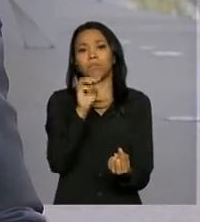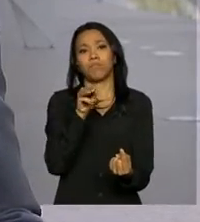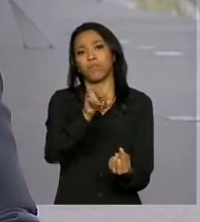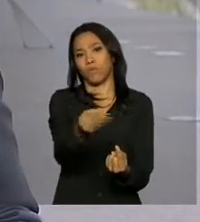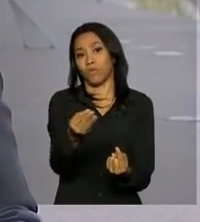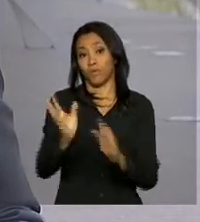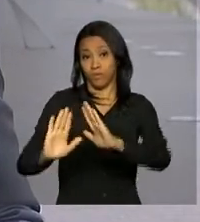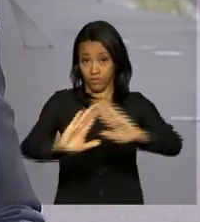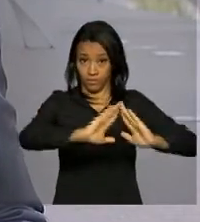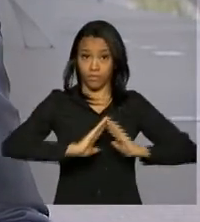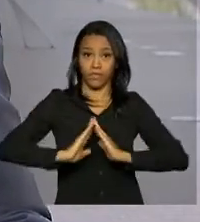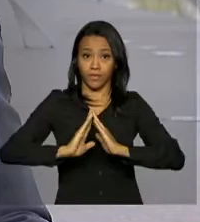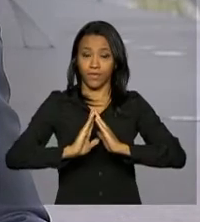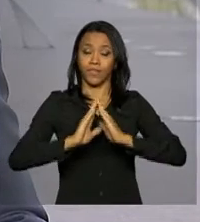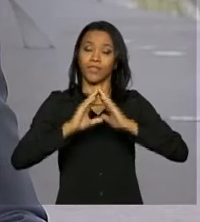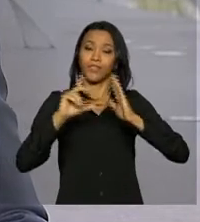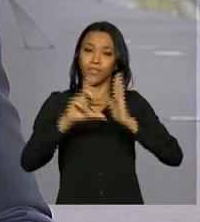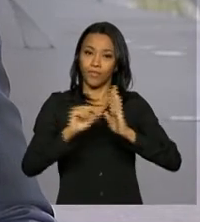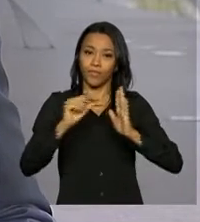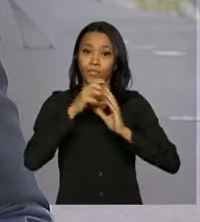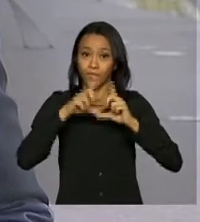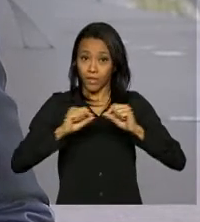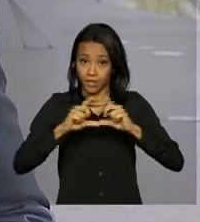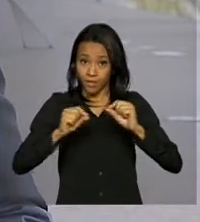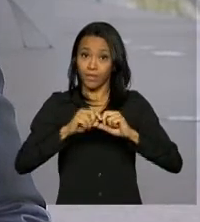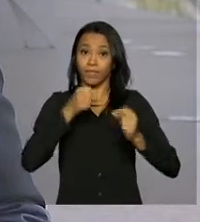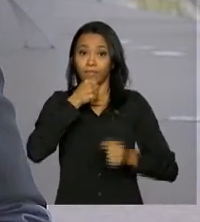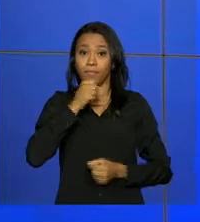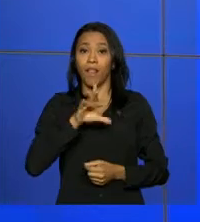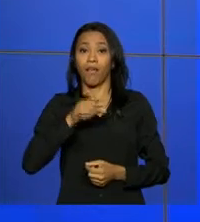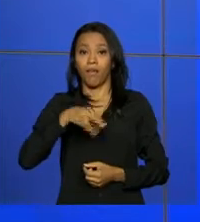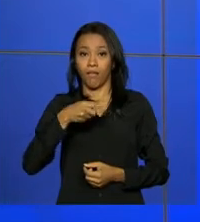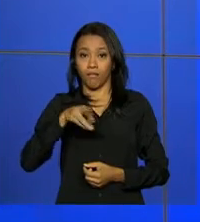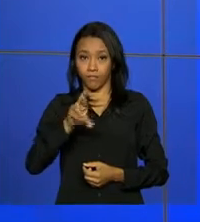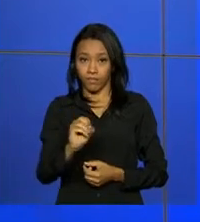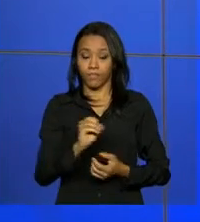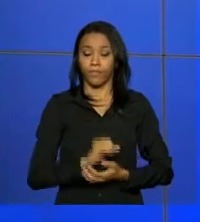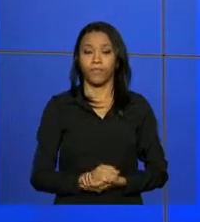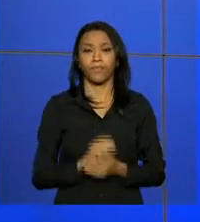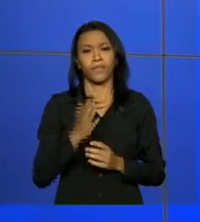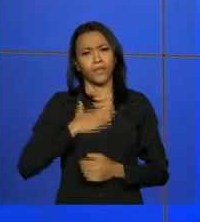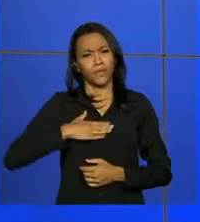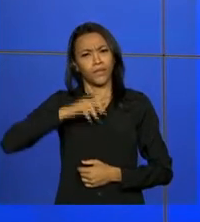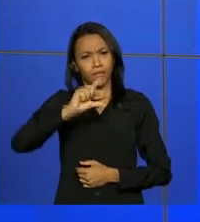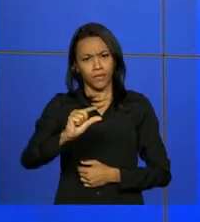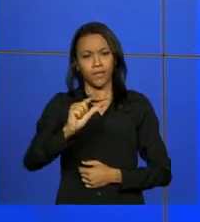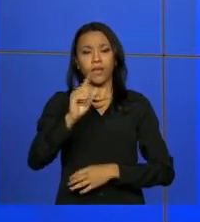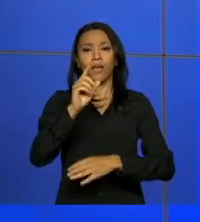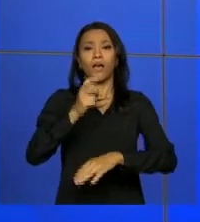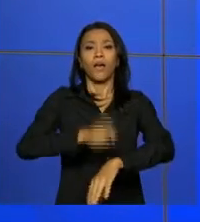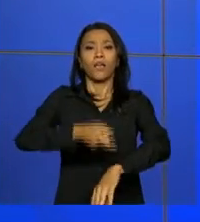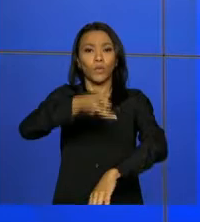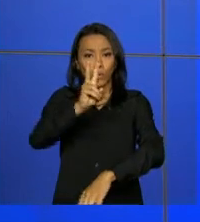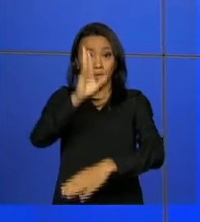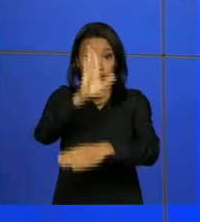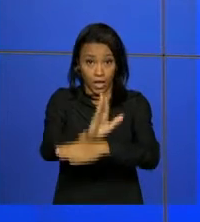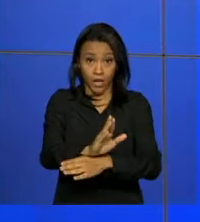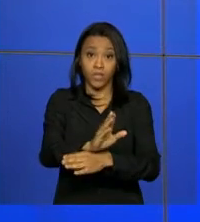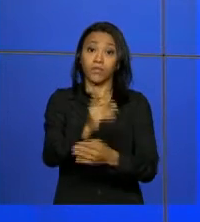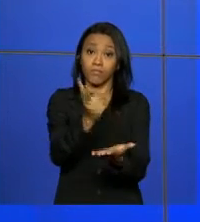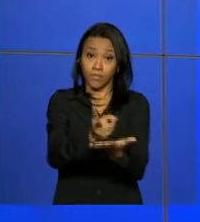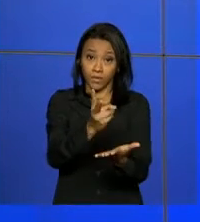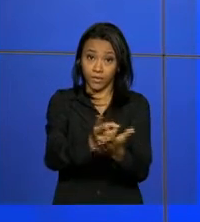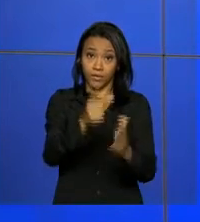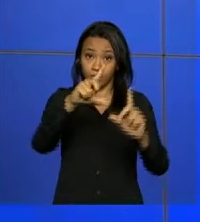de residências. De Brasília, Leandro Alarcon. E logo mais, às 2 da tarde, também no Palácio do